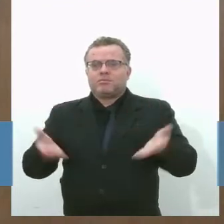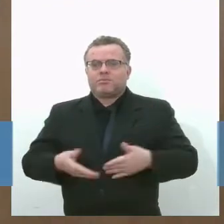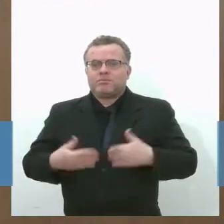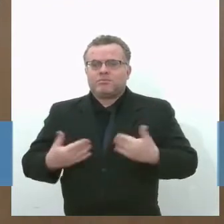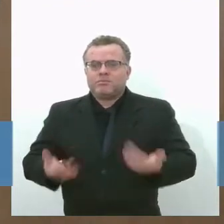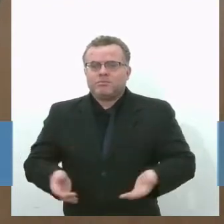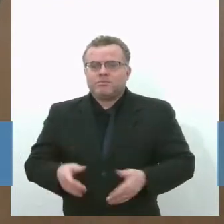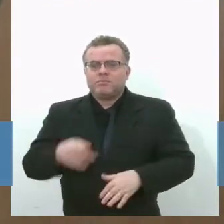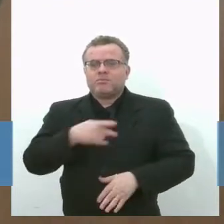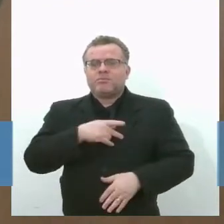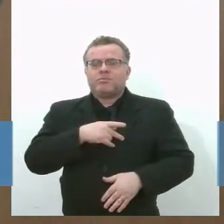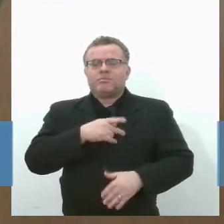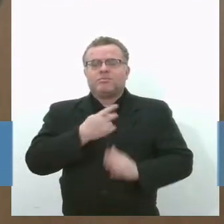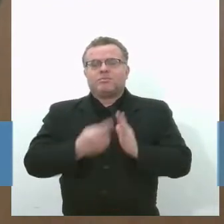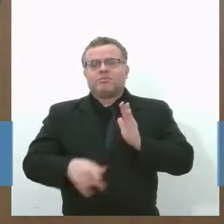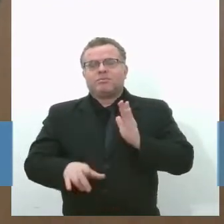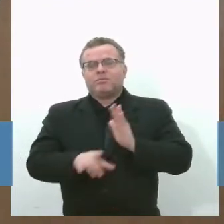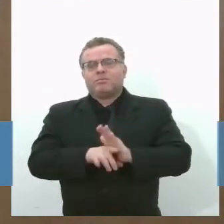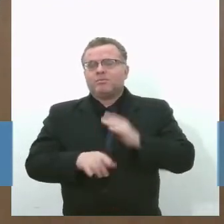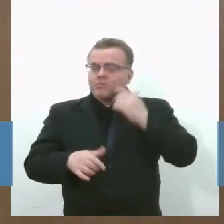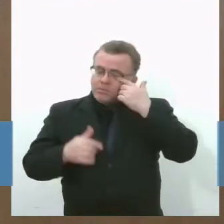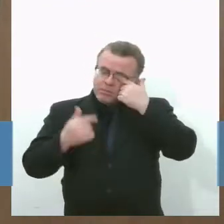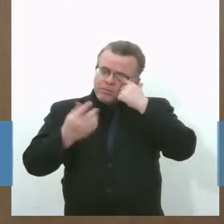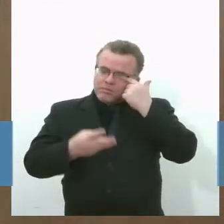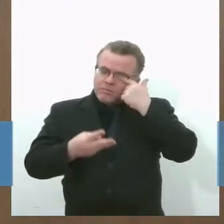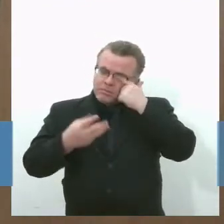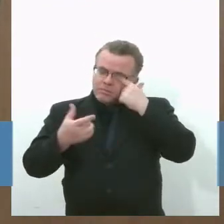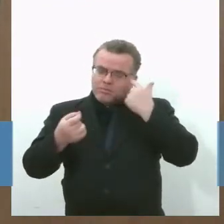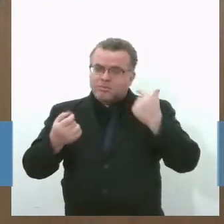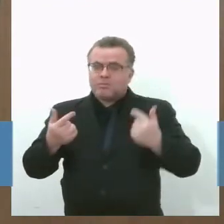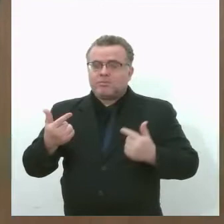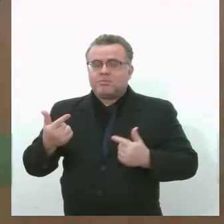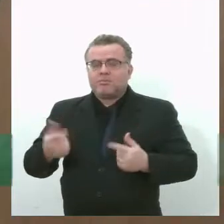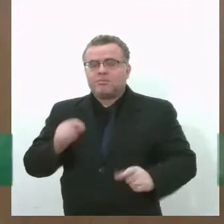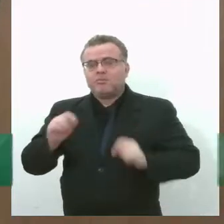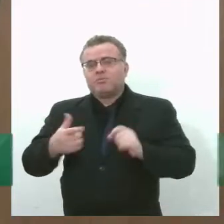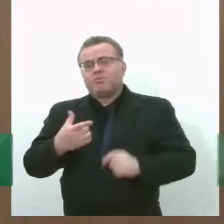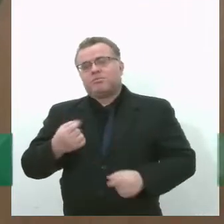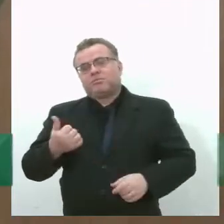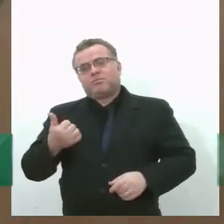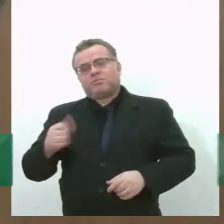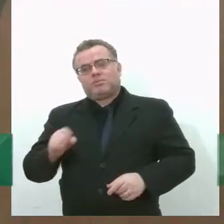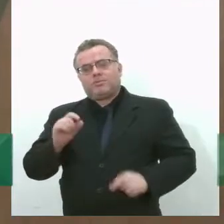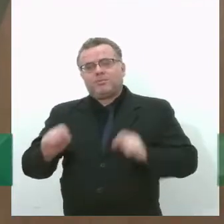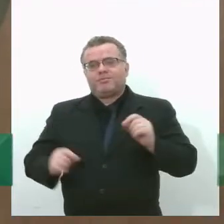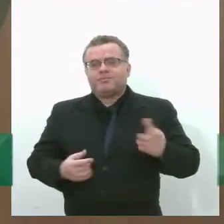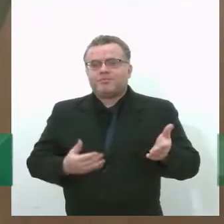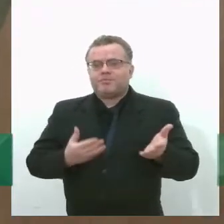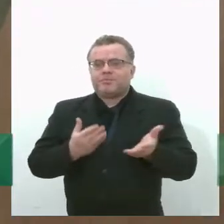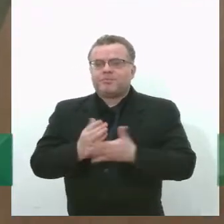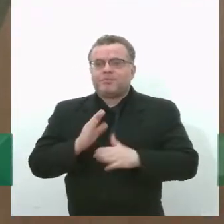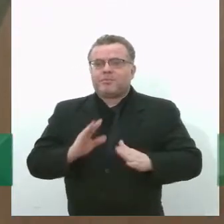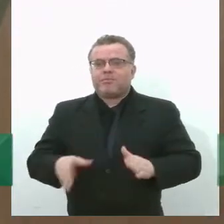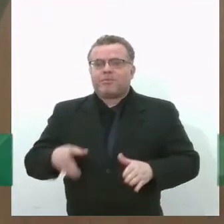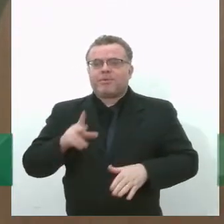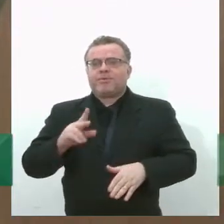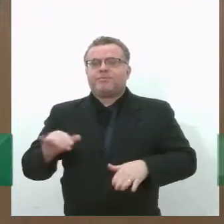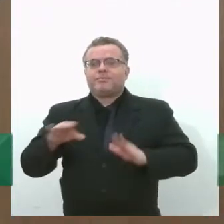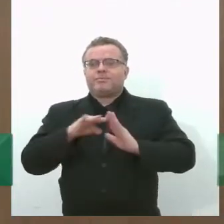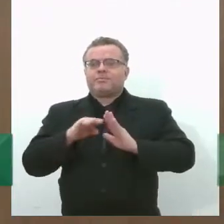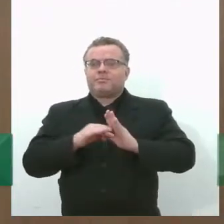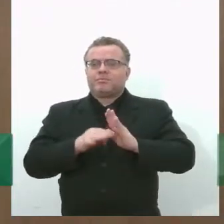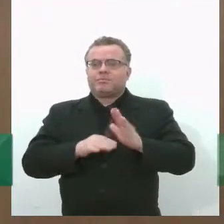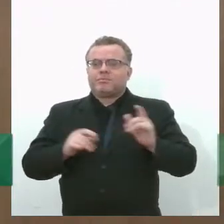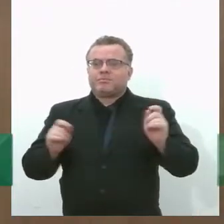de lei do Senado de número 302 de 2018, que se aprovado, irá regulamentar medidas para a produção